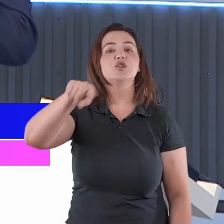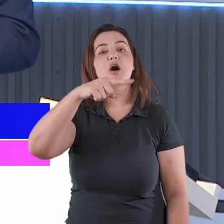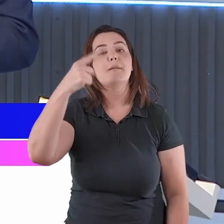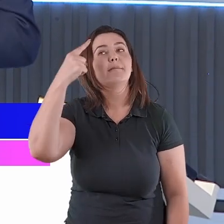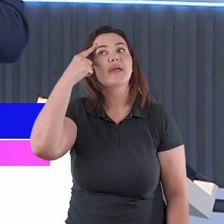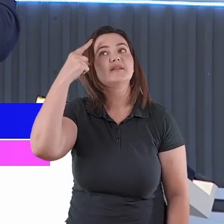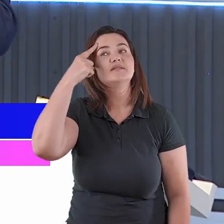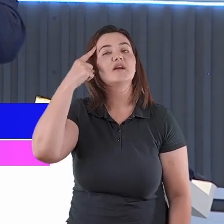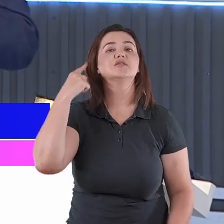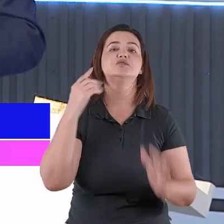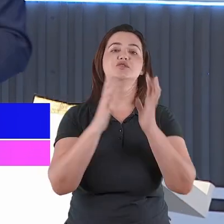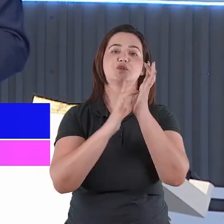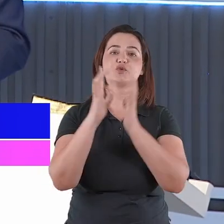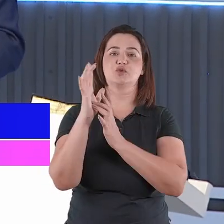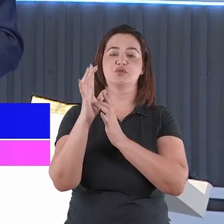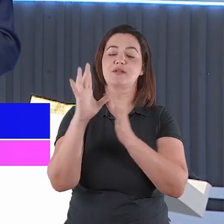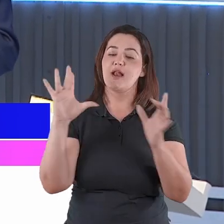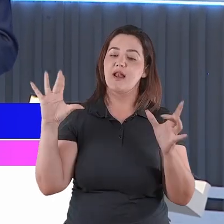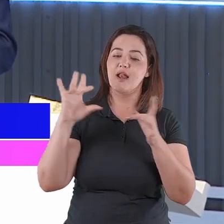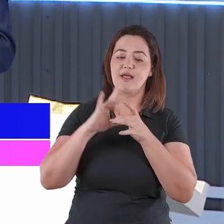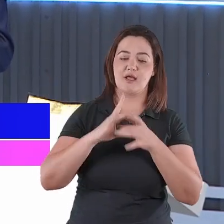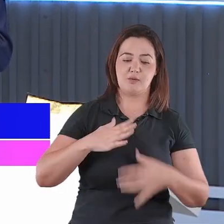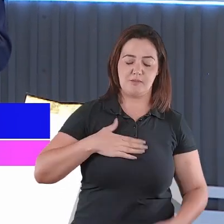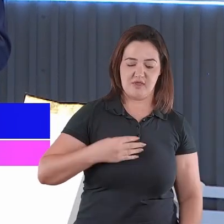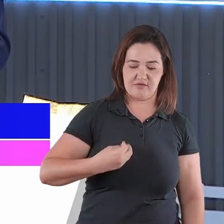a ver com a minha e a sua salvação,